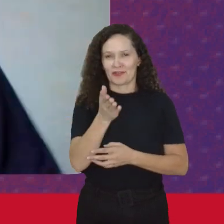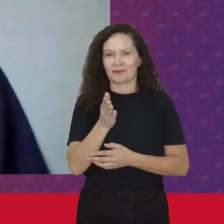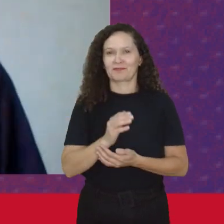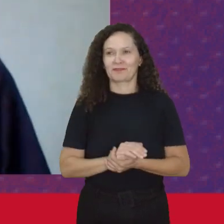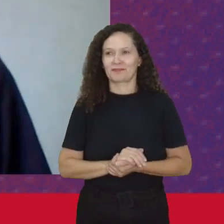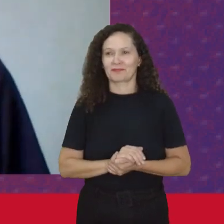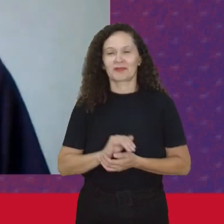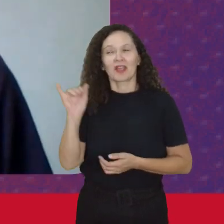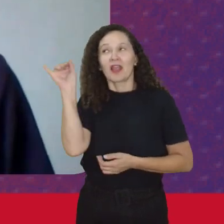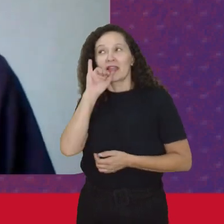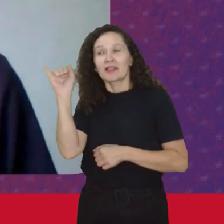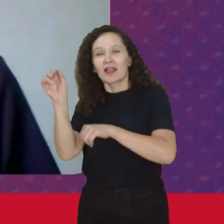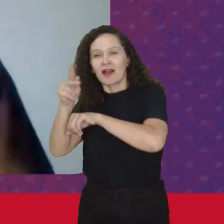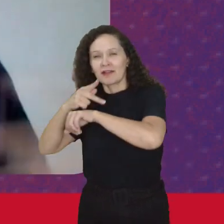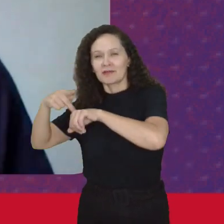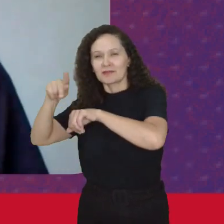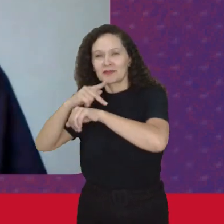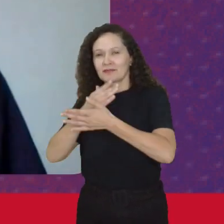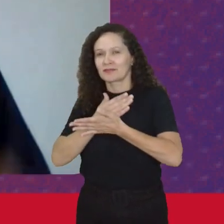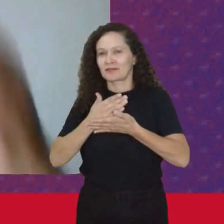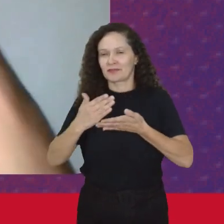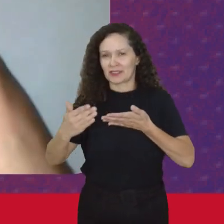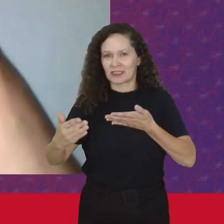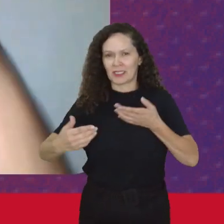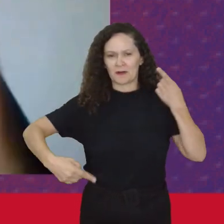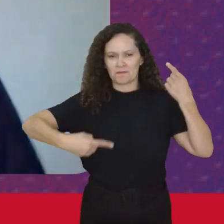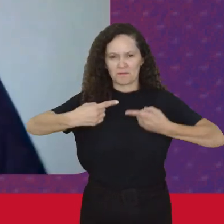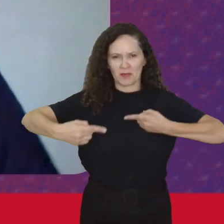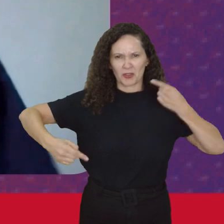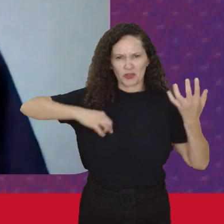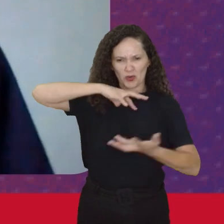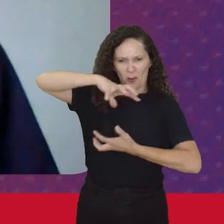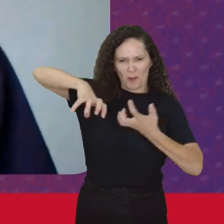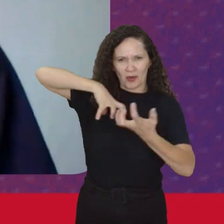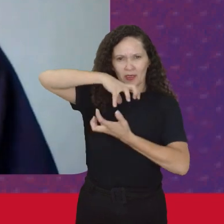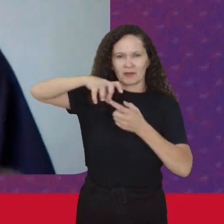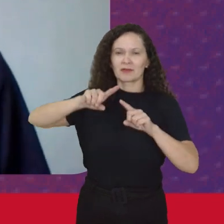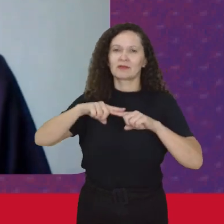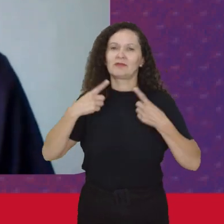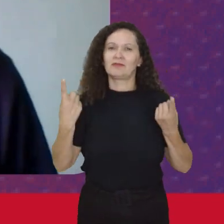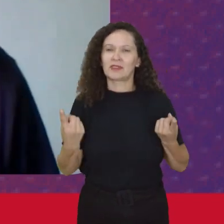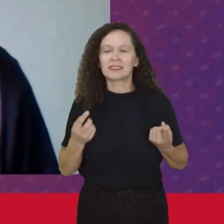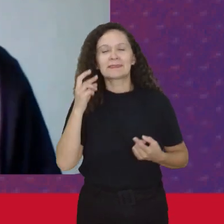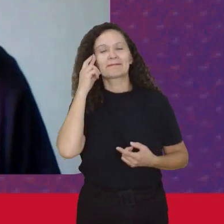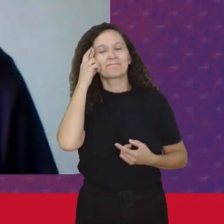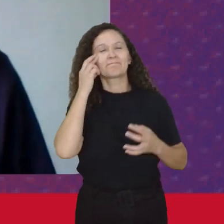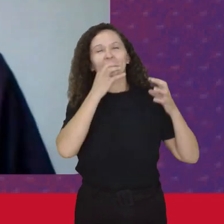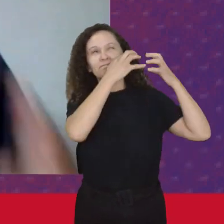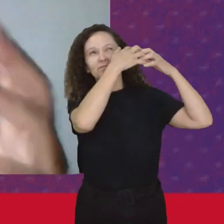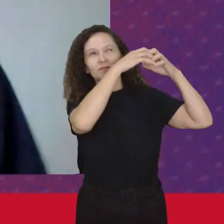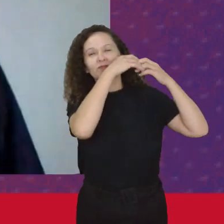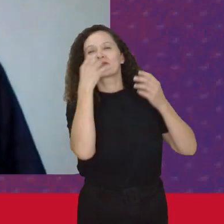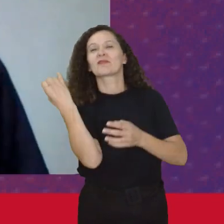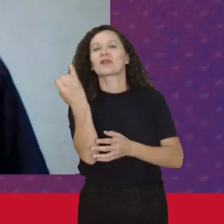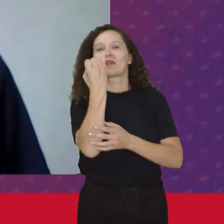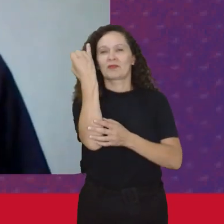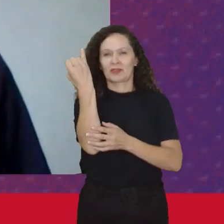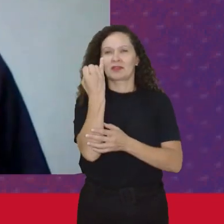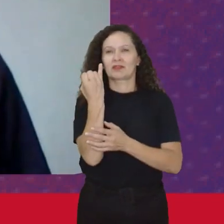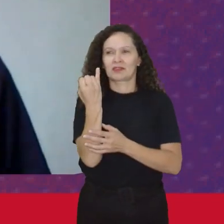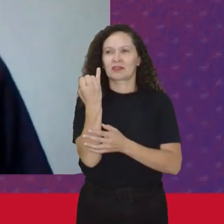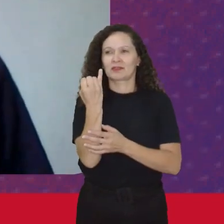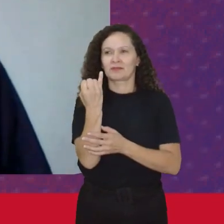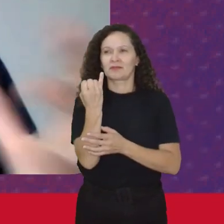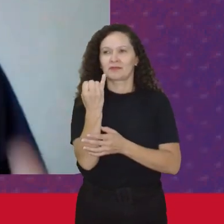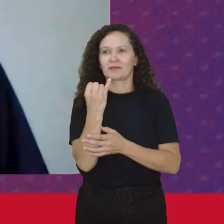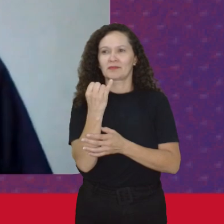italianas Começaram Em um debate Polêmico Mas que Trouxe reflexões Extremamente importantes Mas as italianas